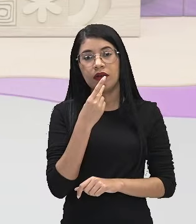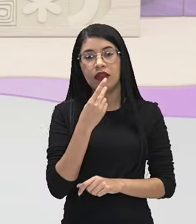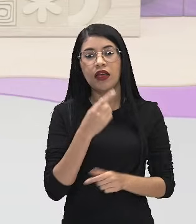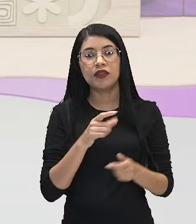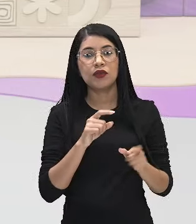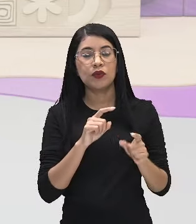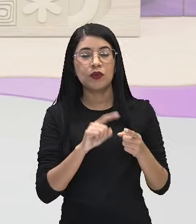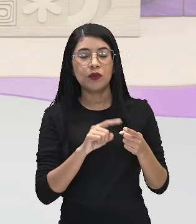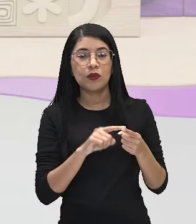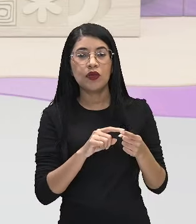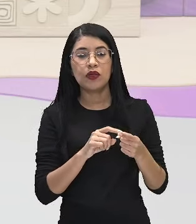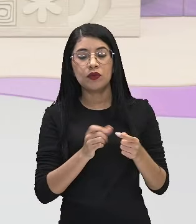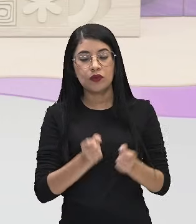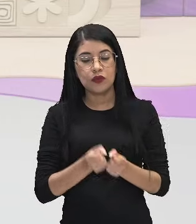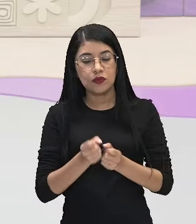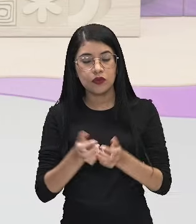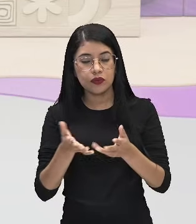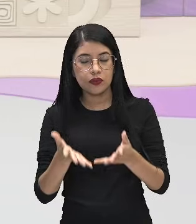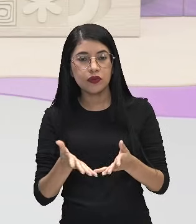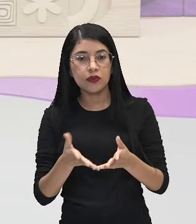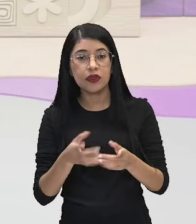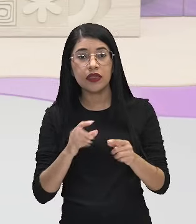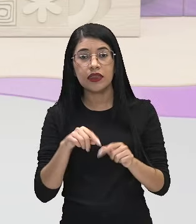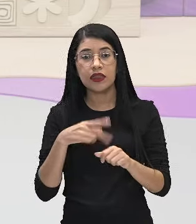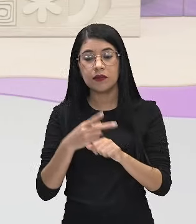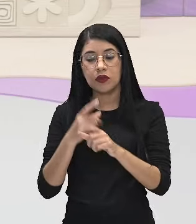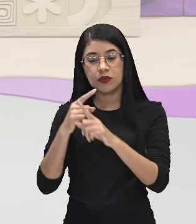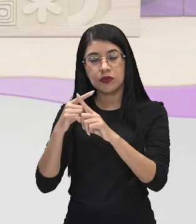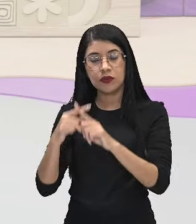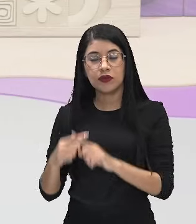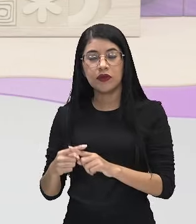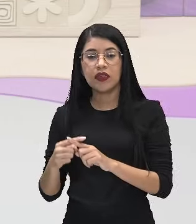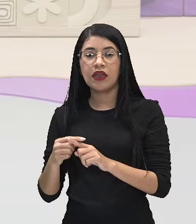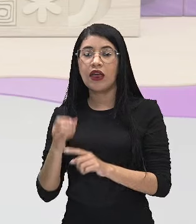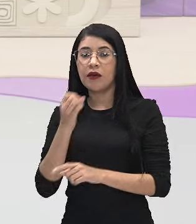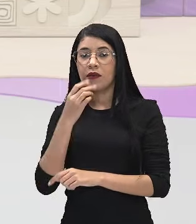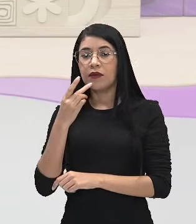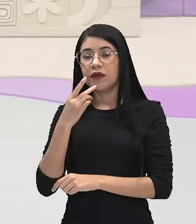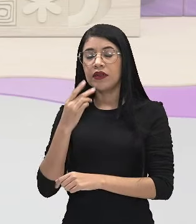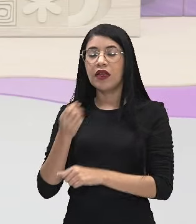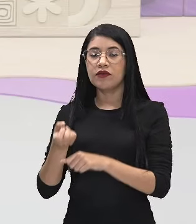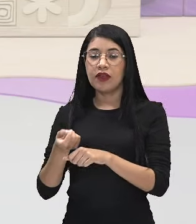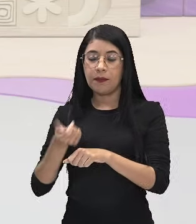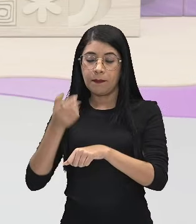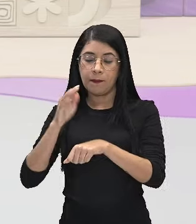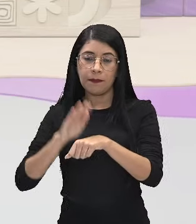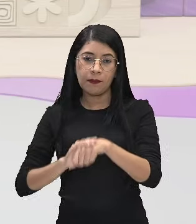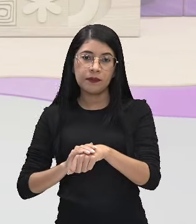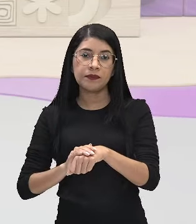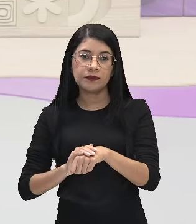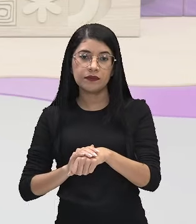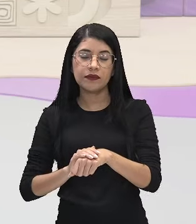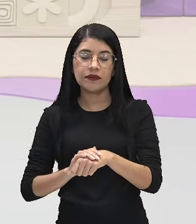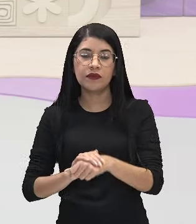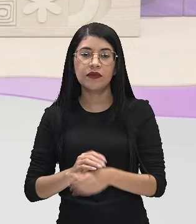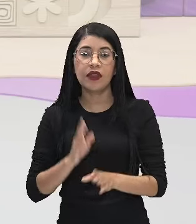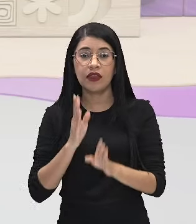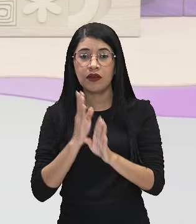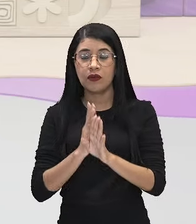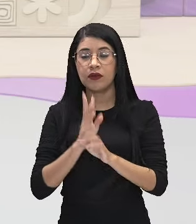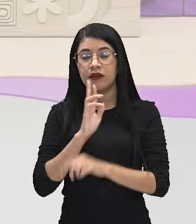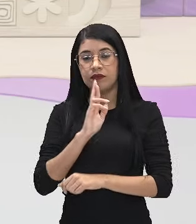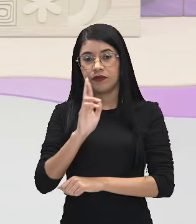evento sobre o dado e multiplicar pela probabilidade do evento sobre a moeda, né? Aí a gente chega no resultado da